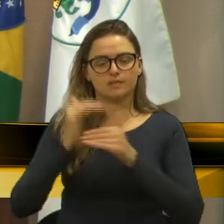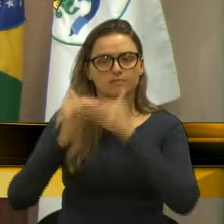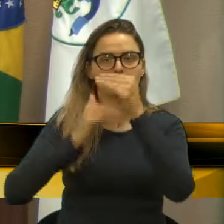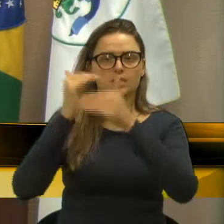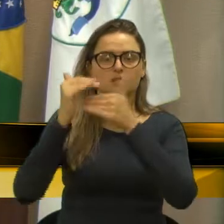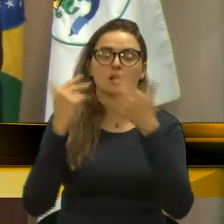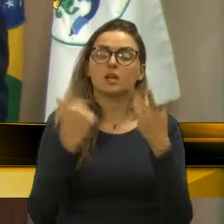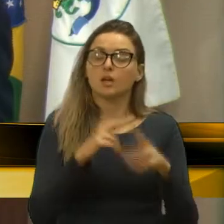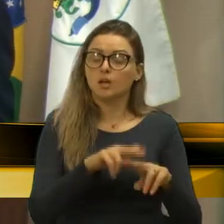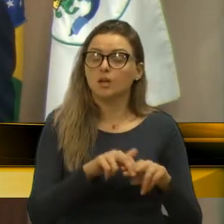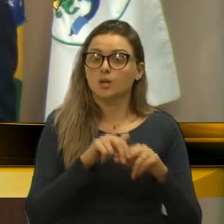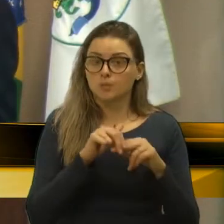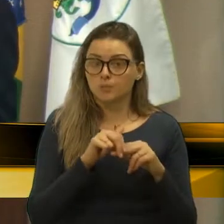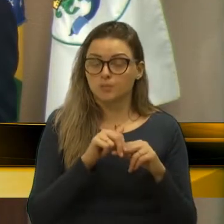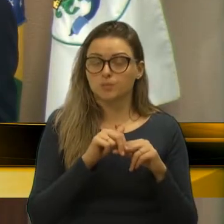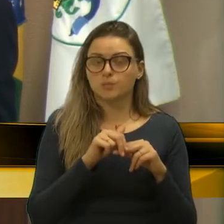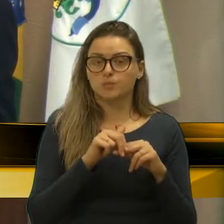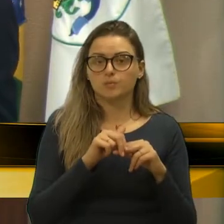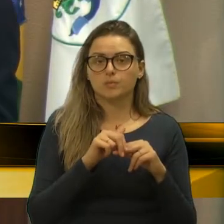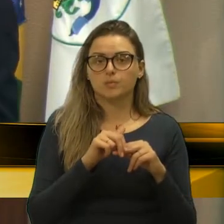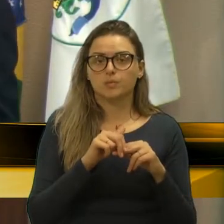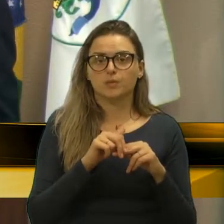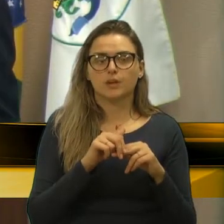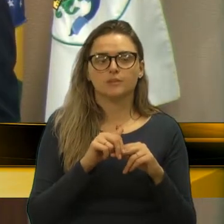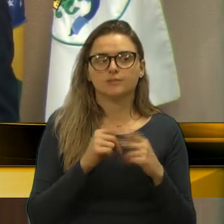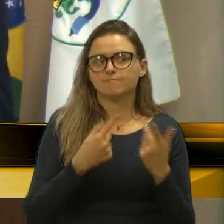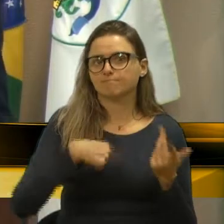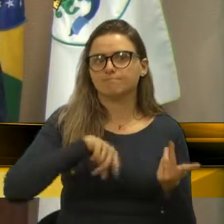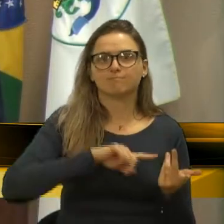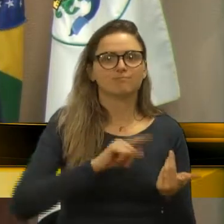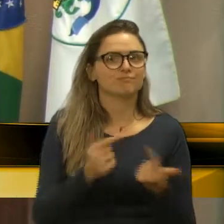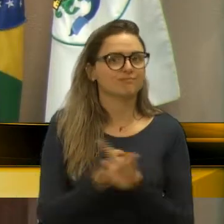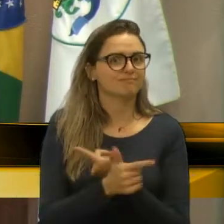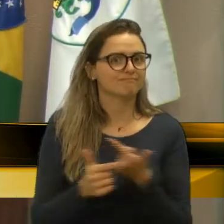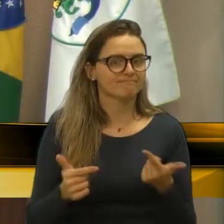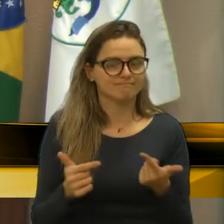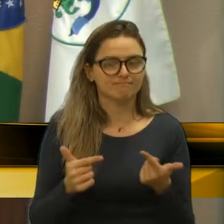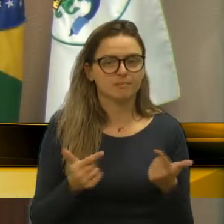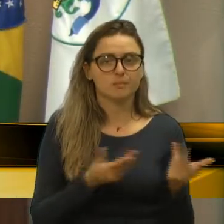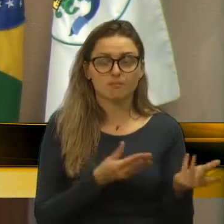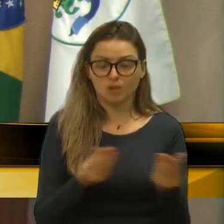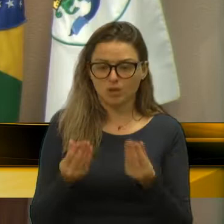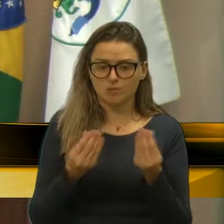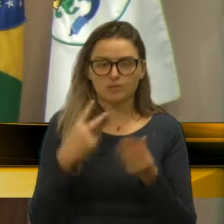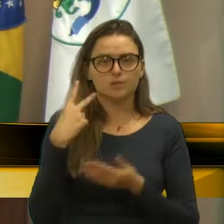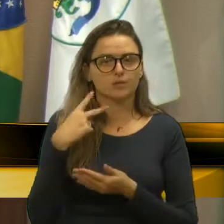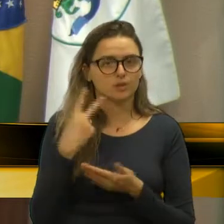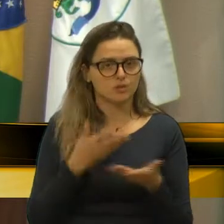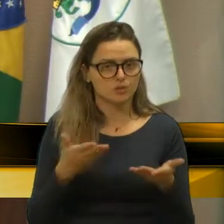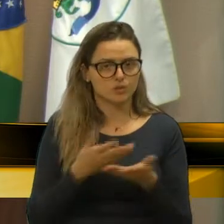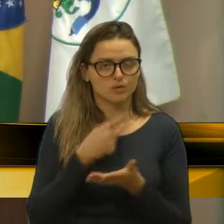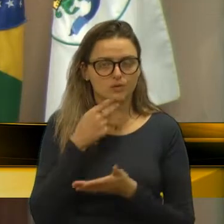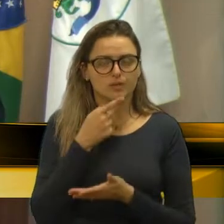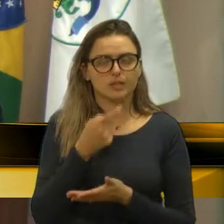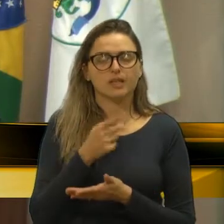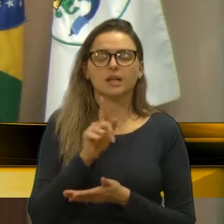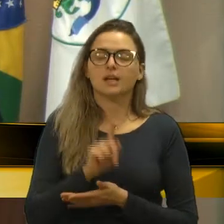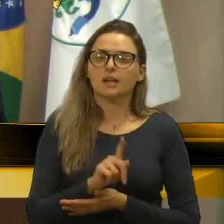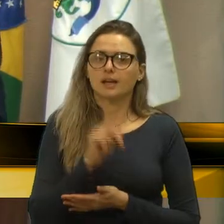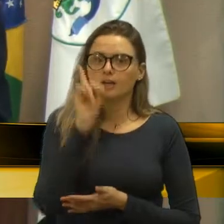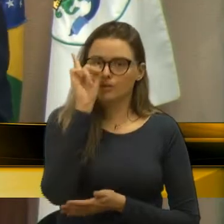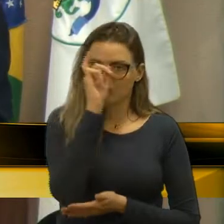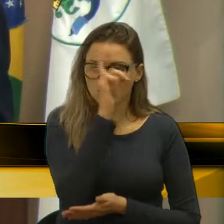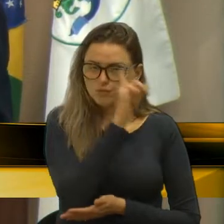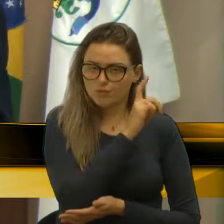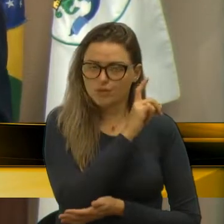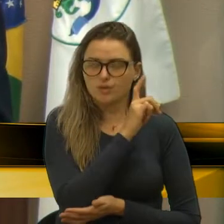causa que a gente não tem, como muitos vereadores aqui já também falaram, é uma dificuldade que nós temos